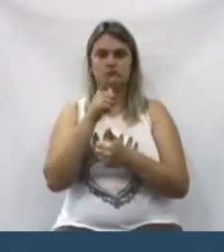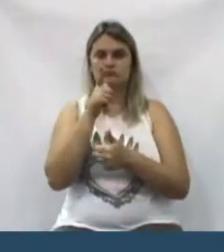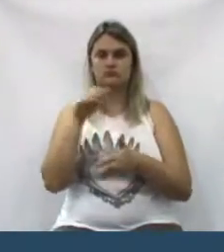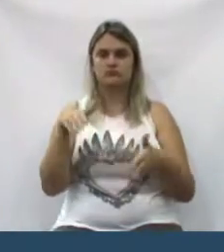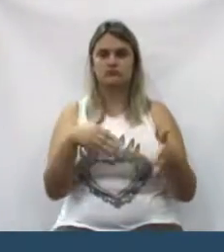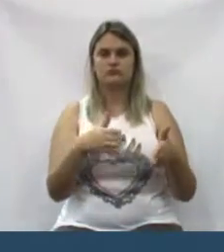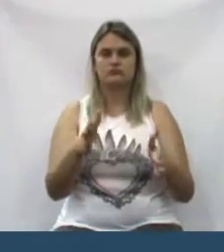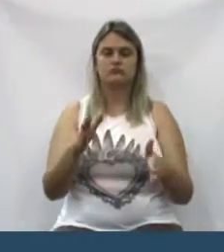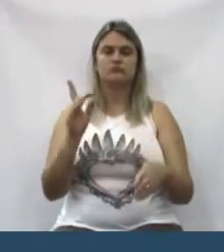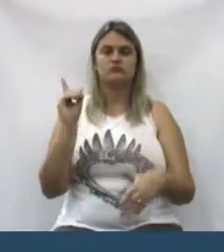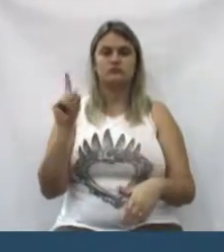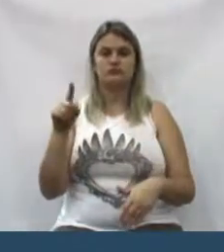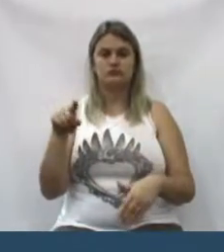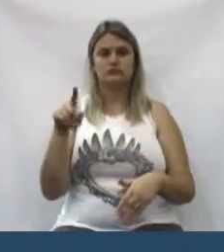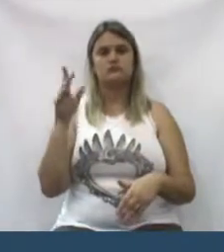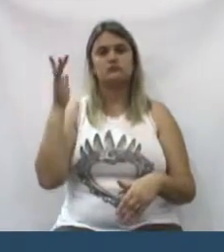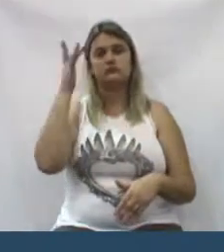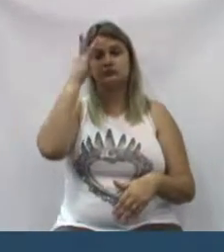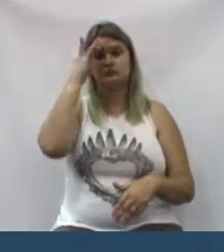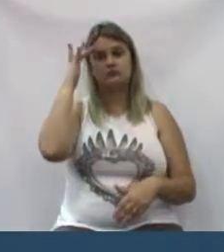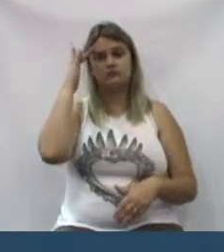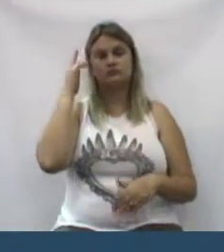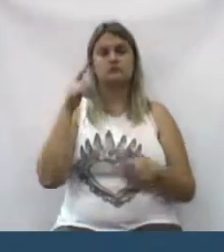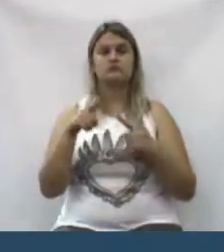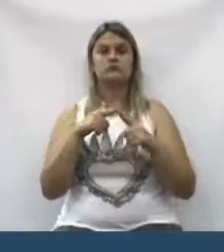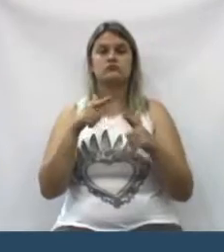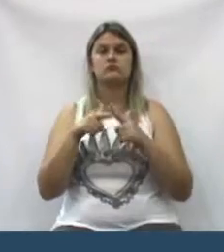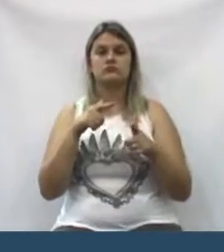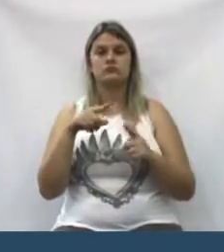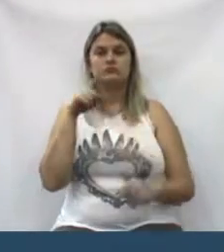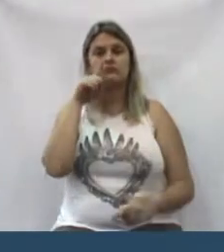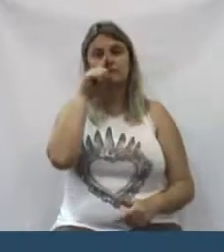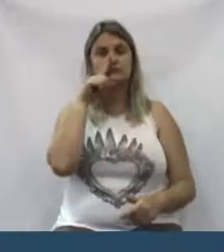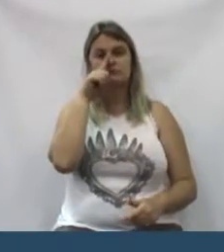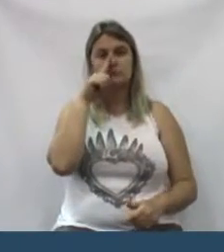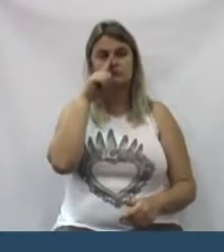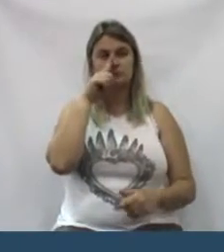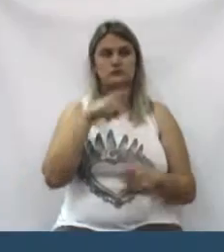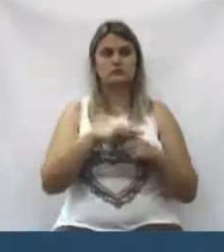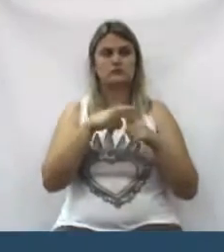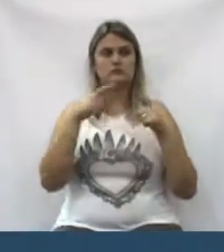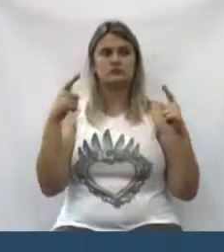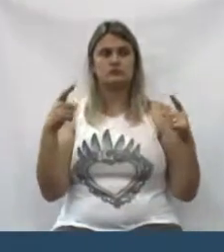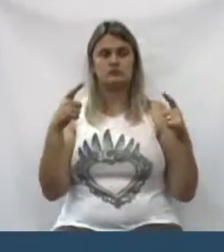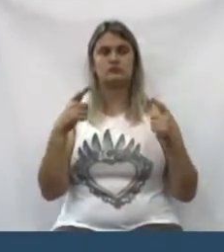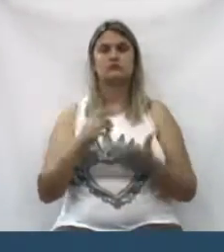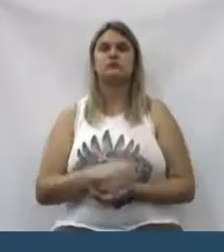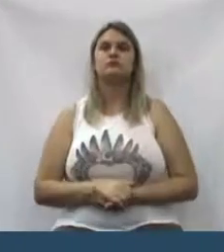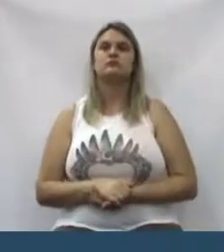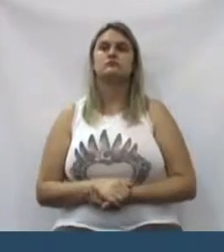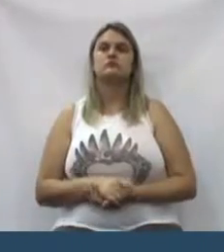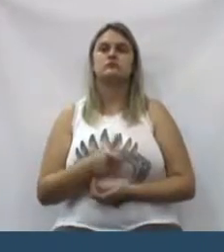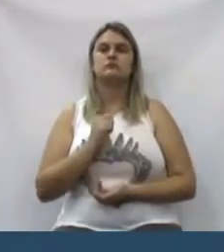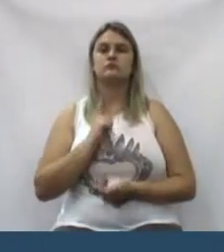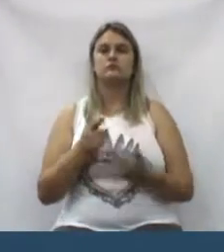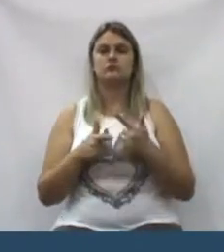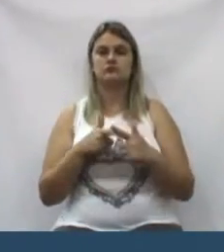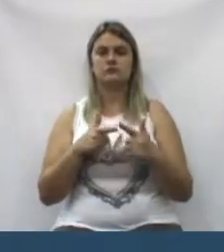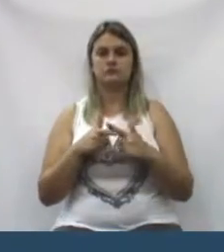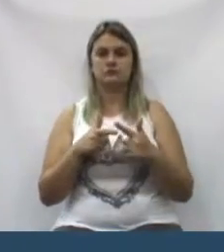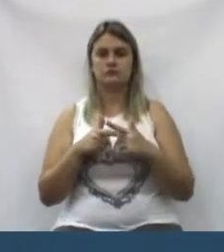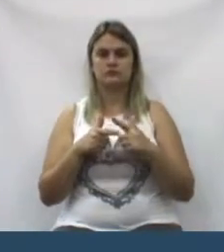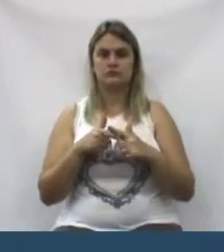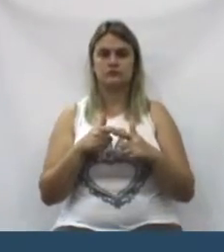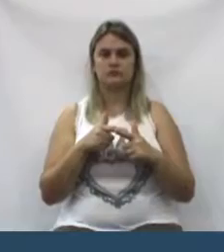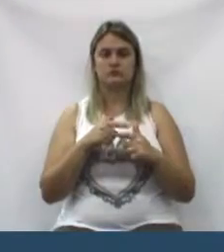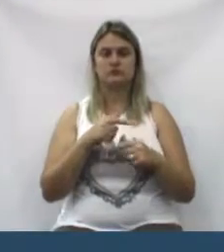rio. Essas são aquelas que têm a maior área de risco. Eles estão debaixo de uma serra